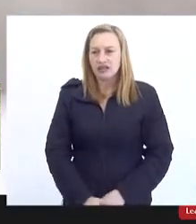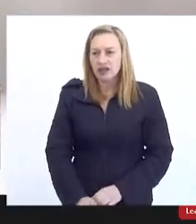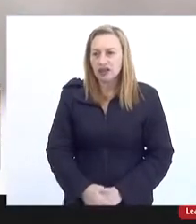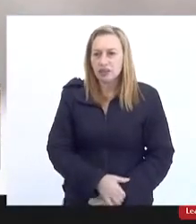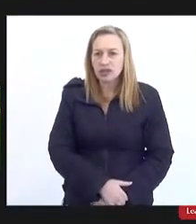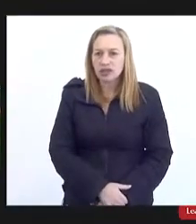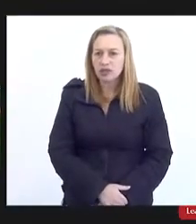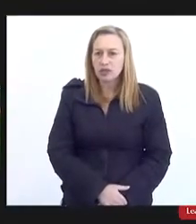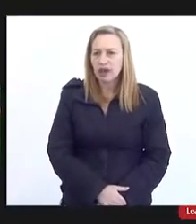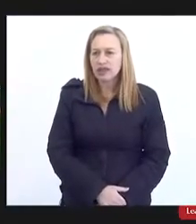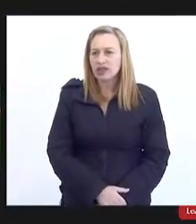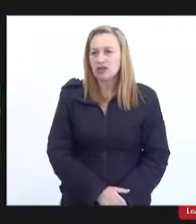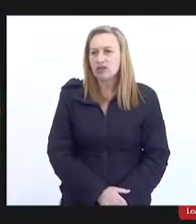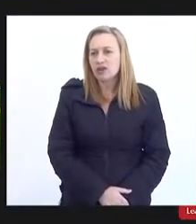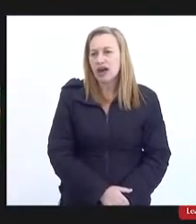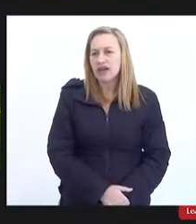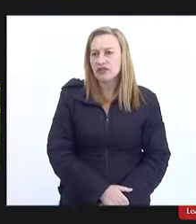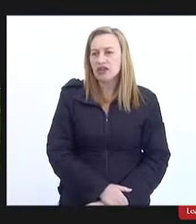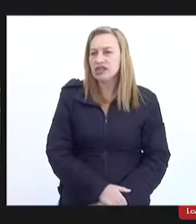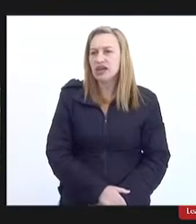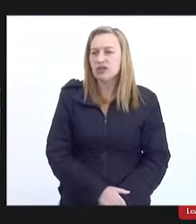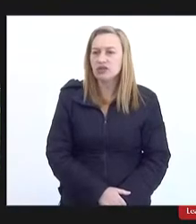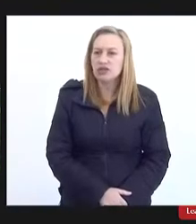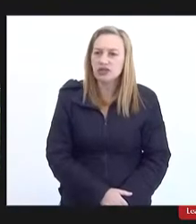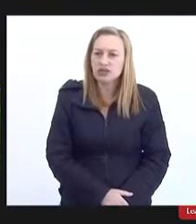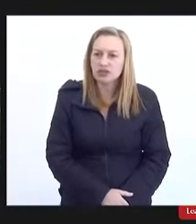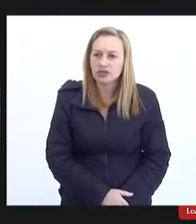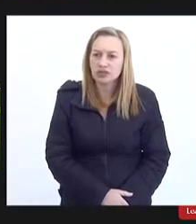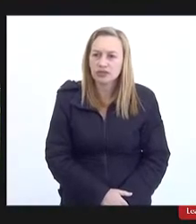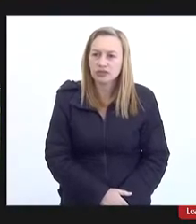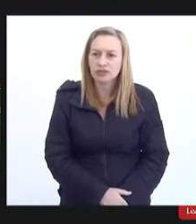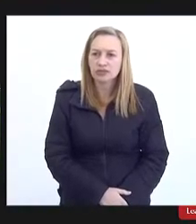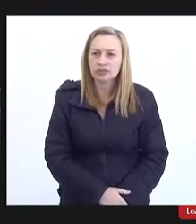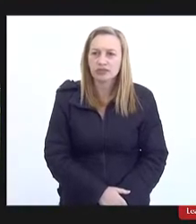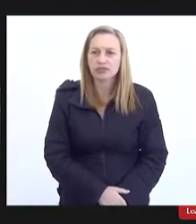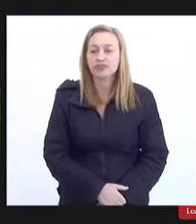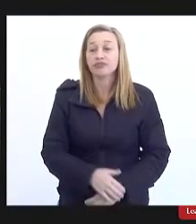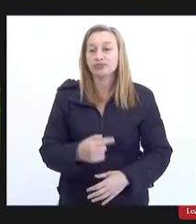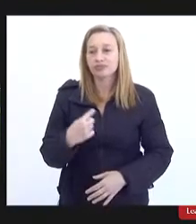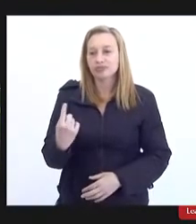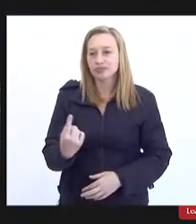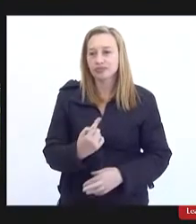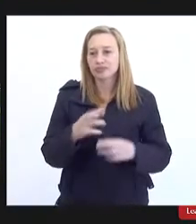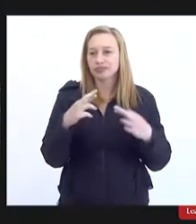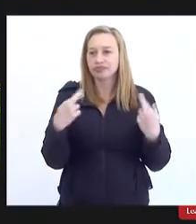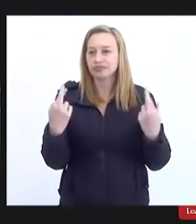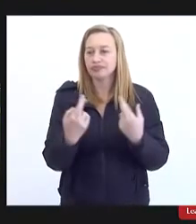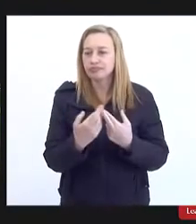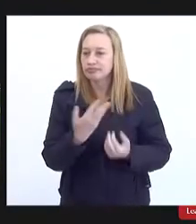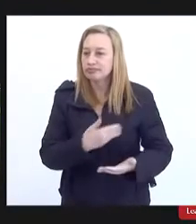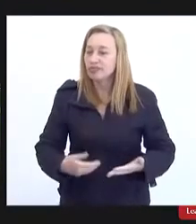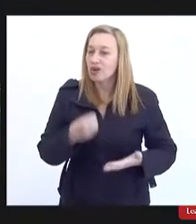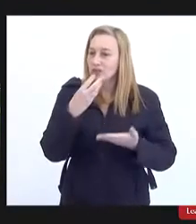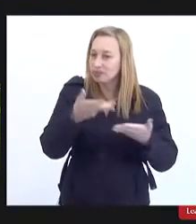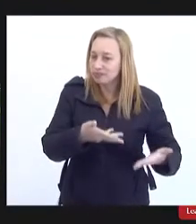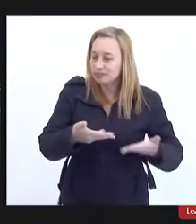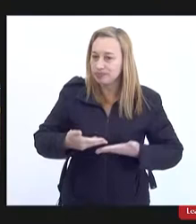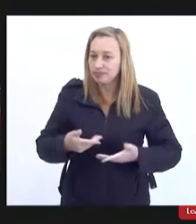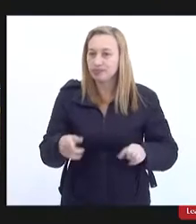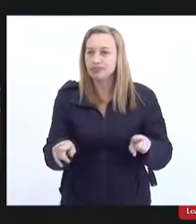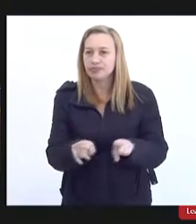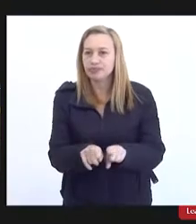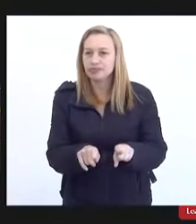encontra? Sim, estou aqui, bom dia. parceira aqui da nossa comissão, bom recebê-la de novo, ainda que